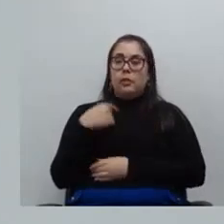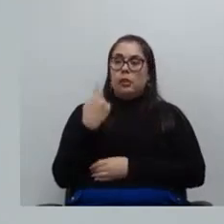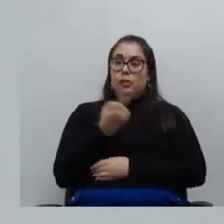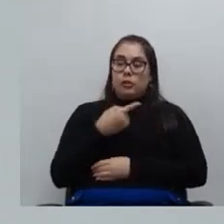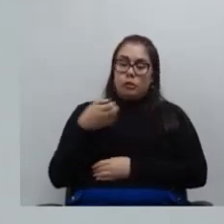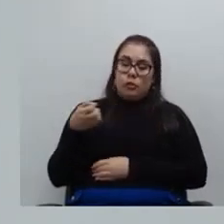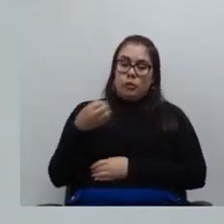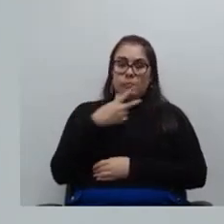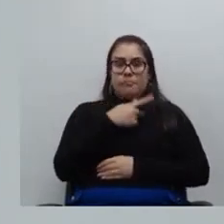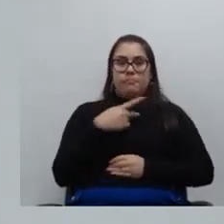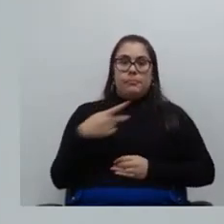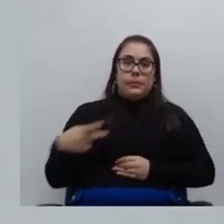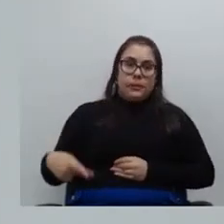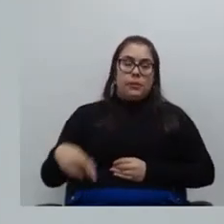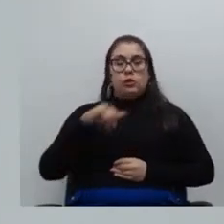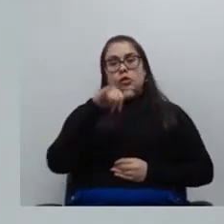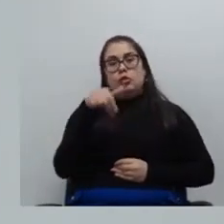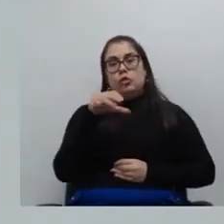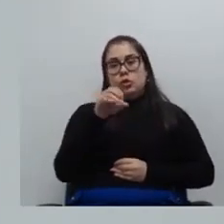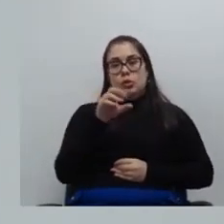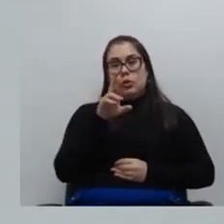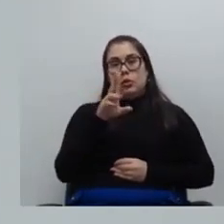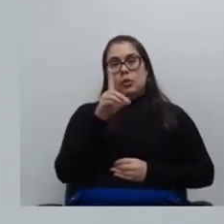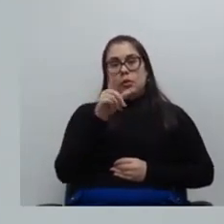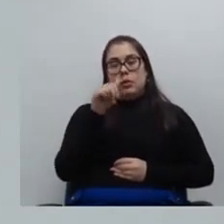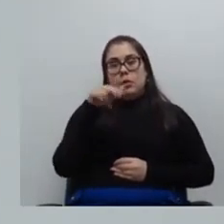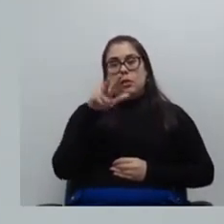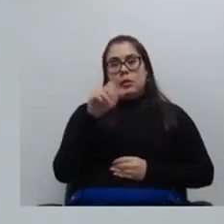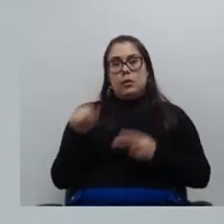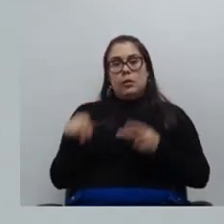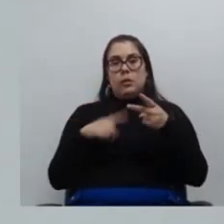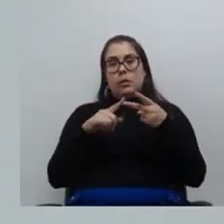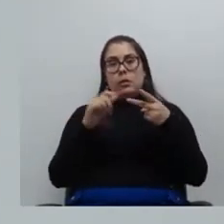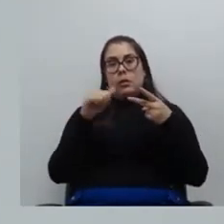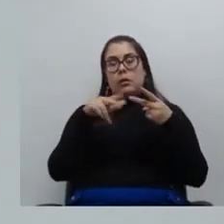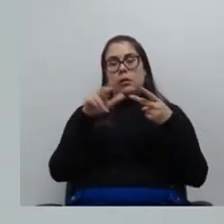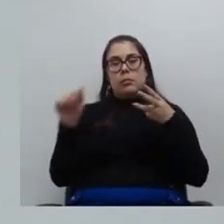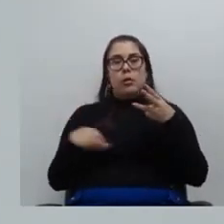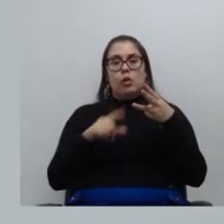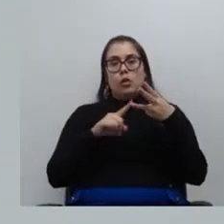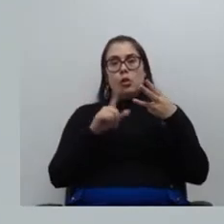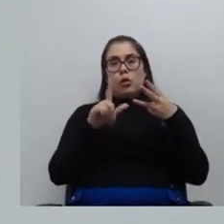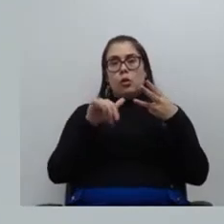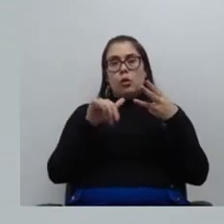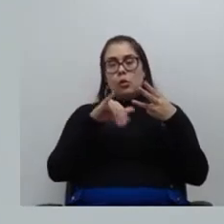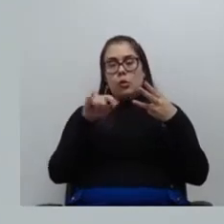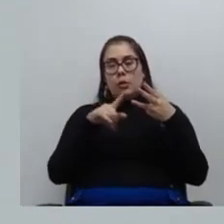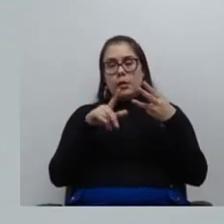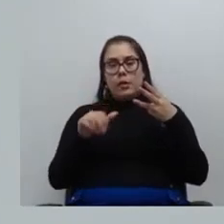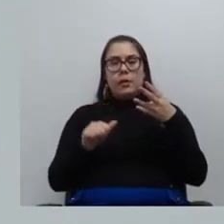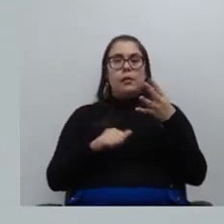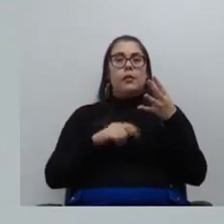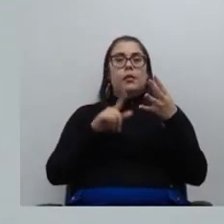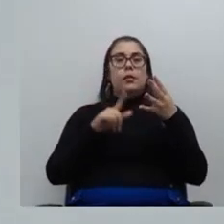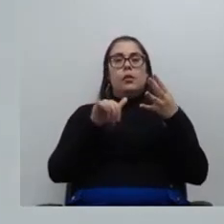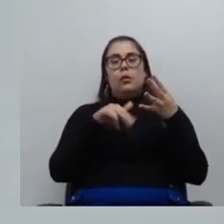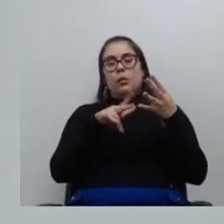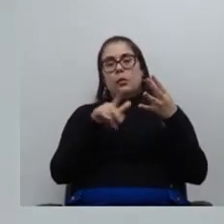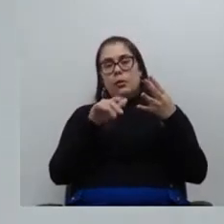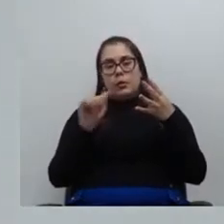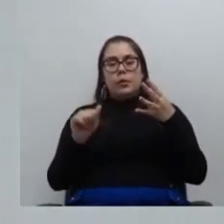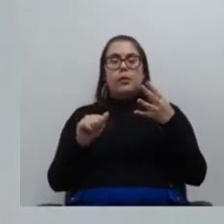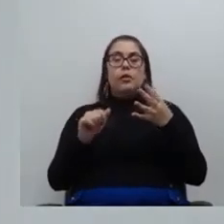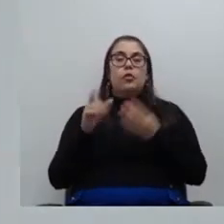presidenta Jordana Rolim na Ana Paula no Luiz Felipe Rufino na Luisa Lins que estarão